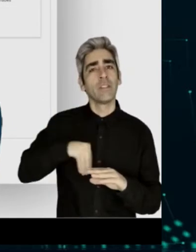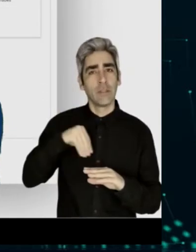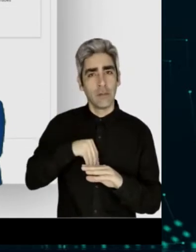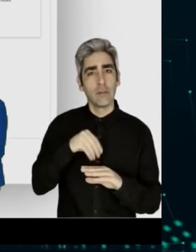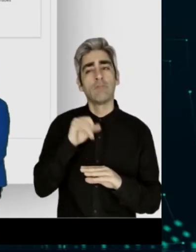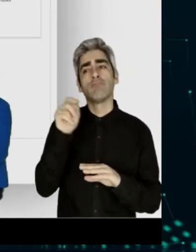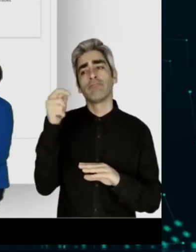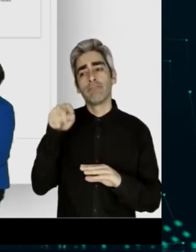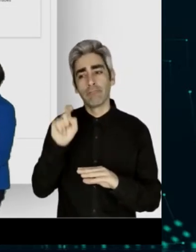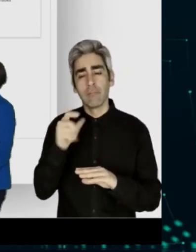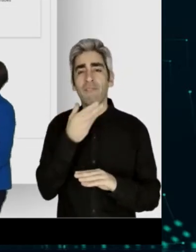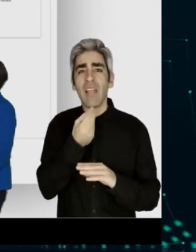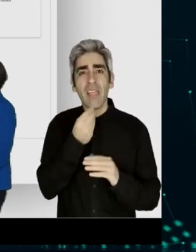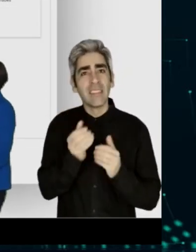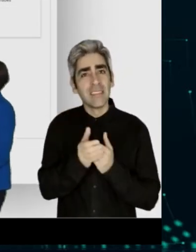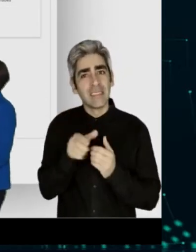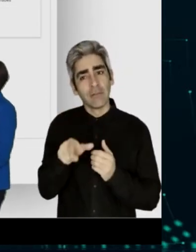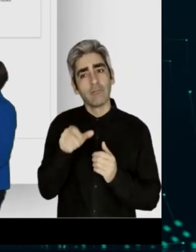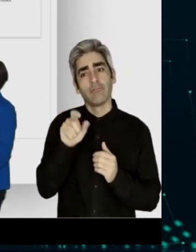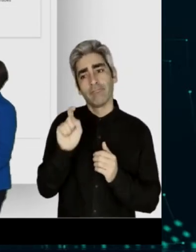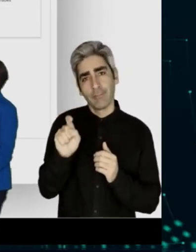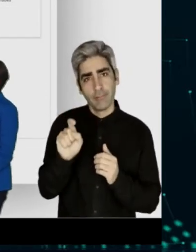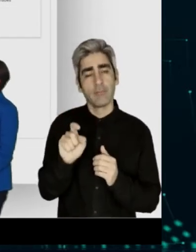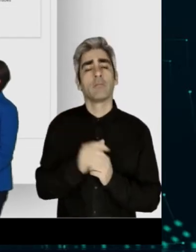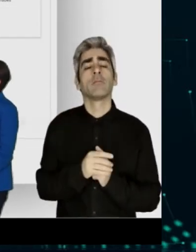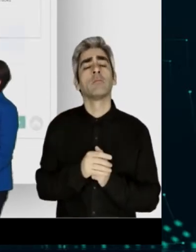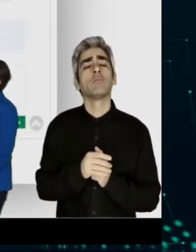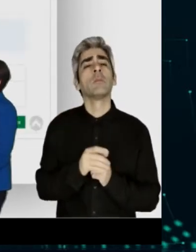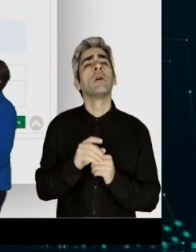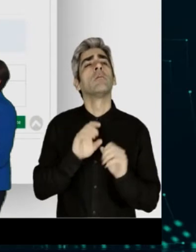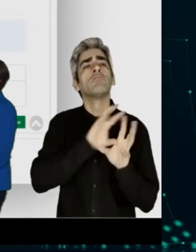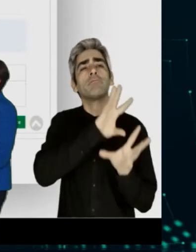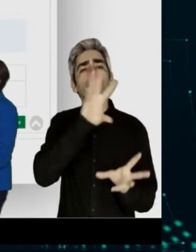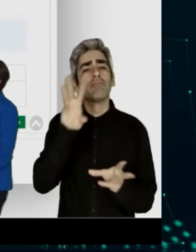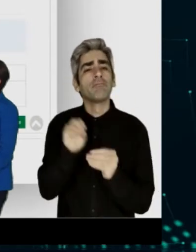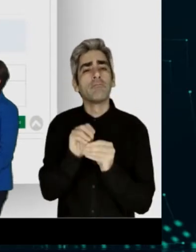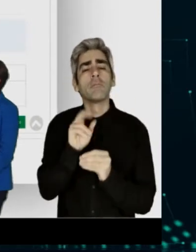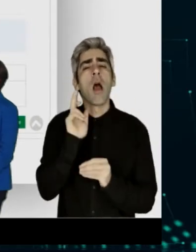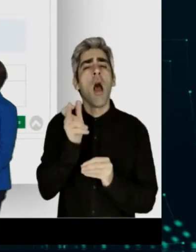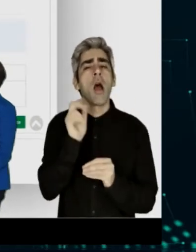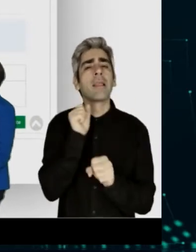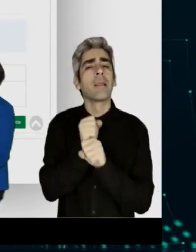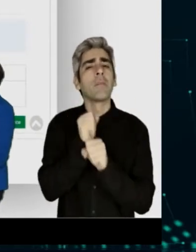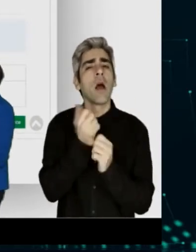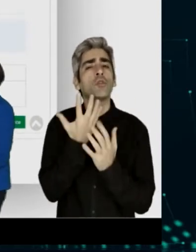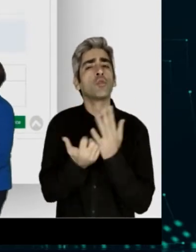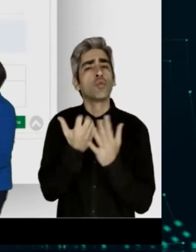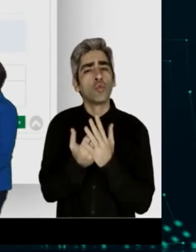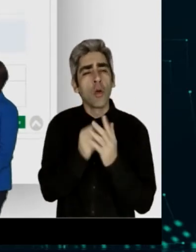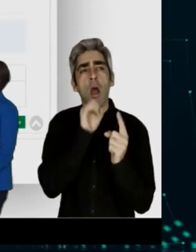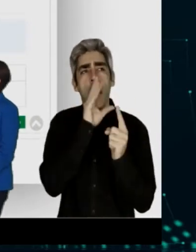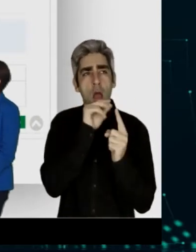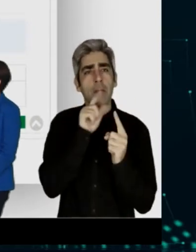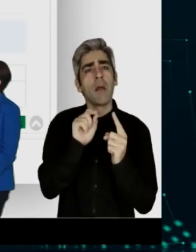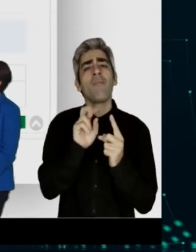A melhoria da experiência do utilizador, como já referi anteriormente. Por outro lado, tirámos o máximo partido da automação, dando